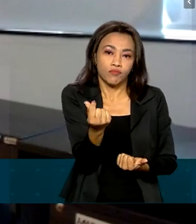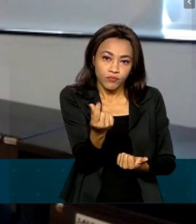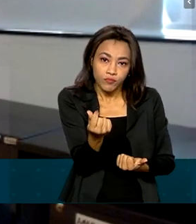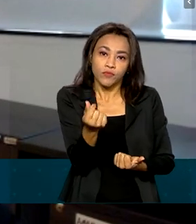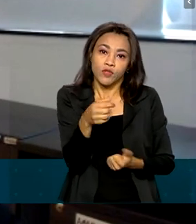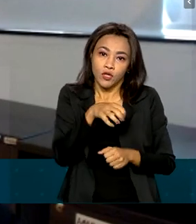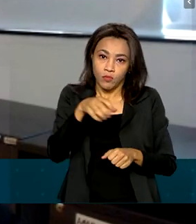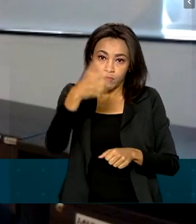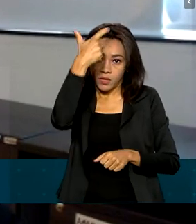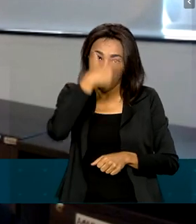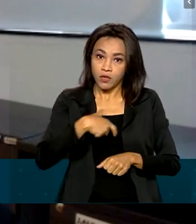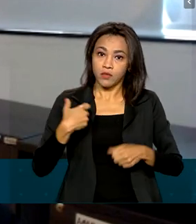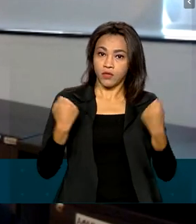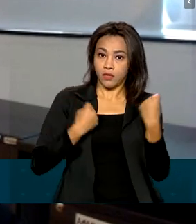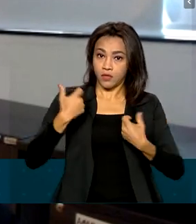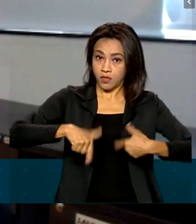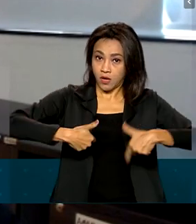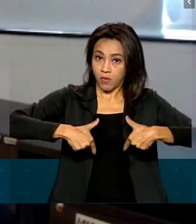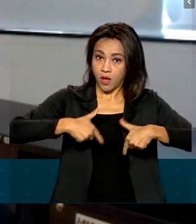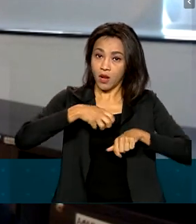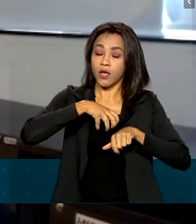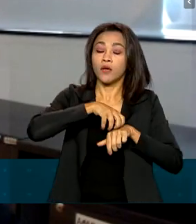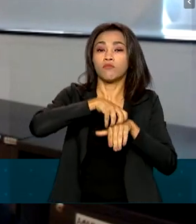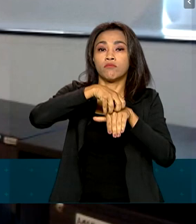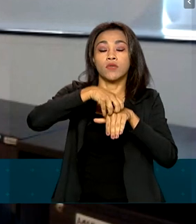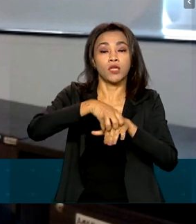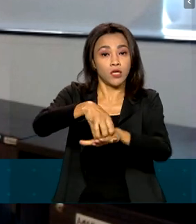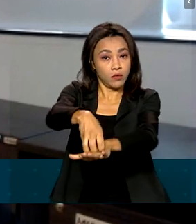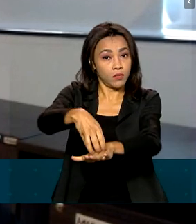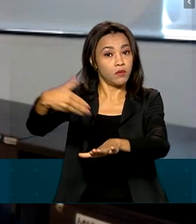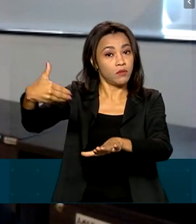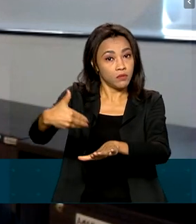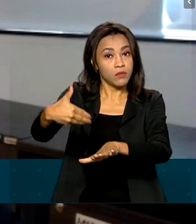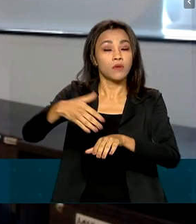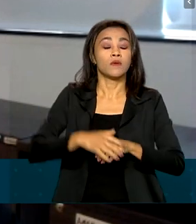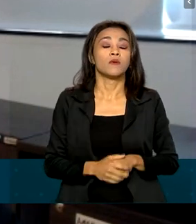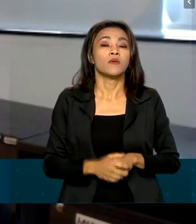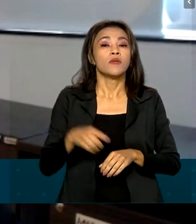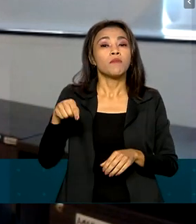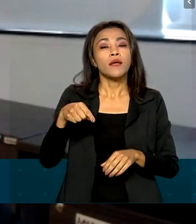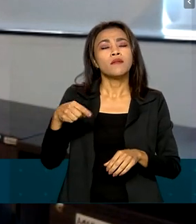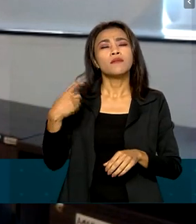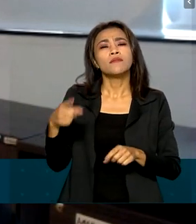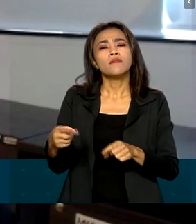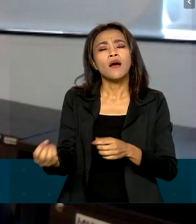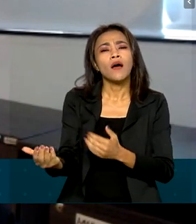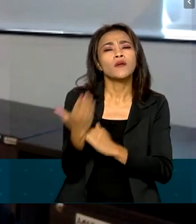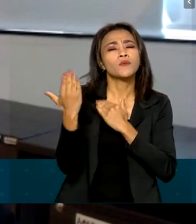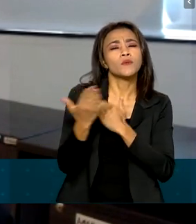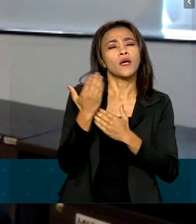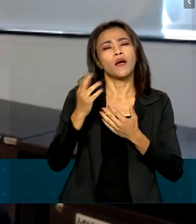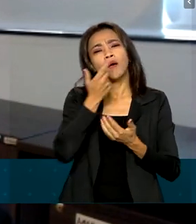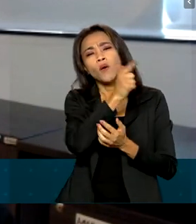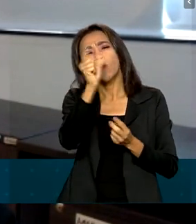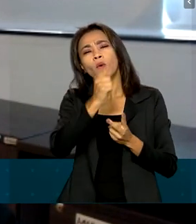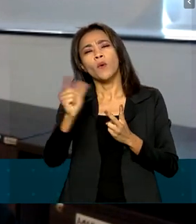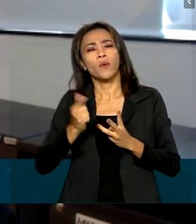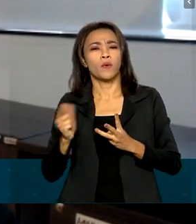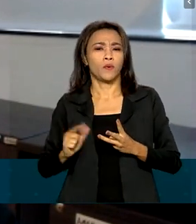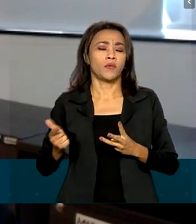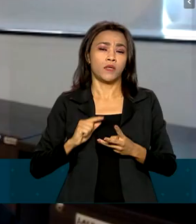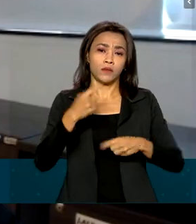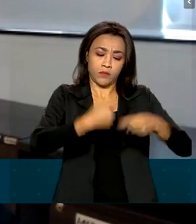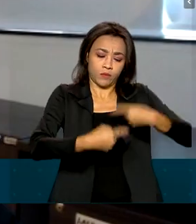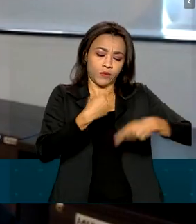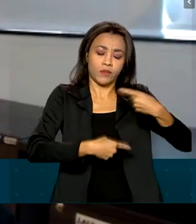base para uma regulação da agência, ele serve como base para definir outras políticas e questões de infraestrutura também